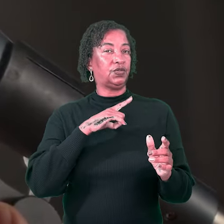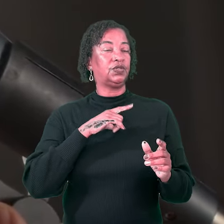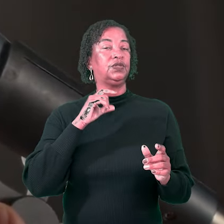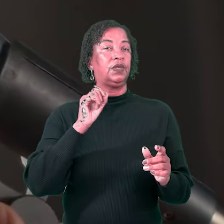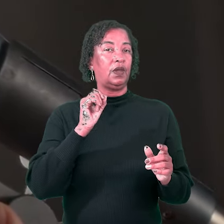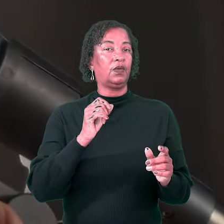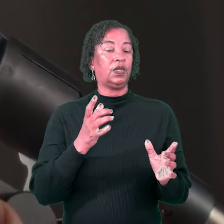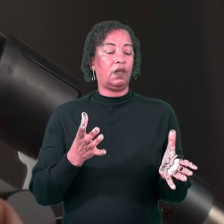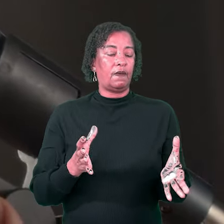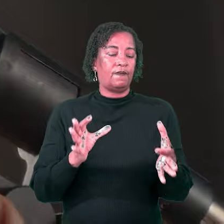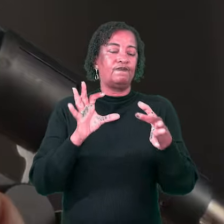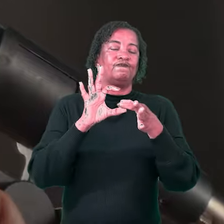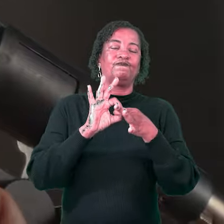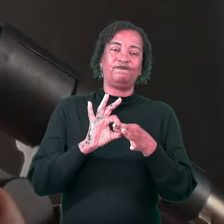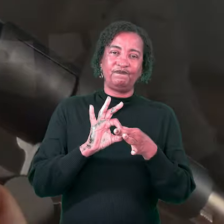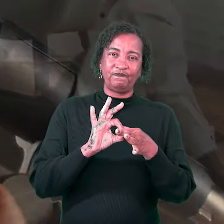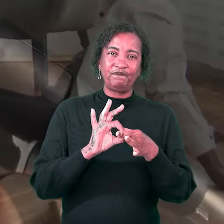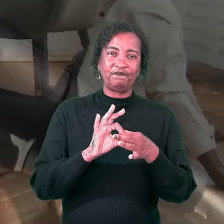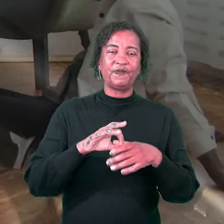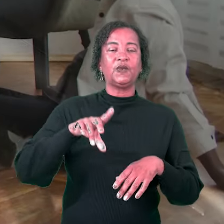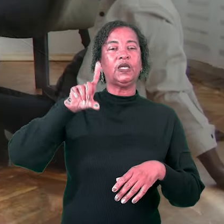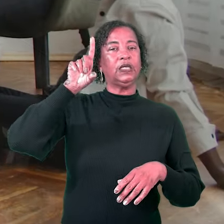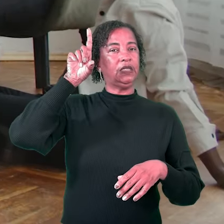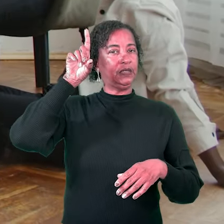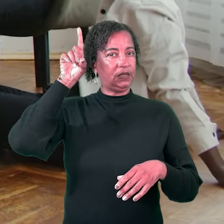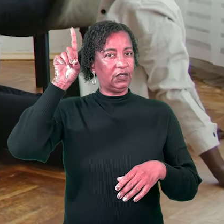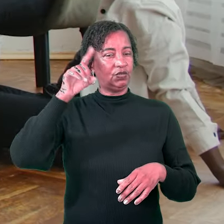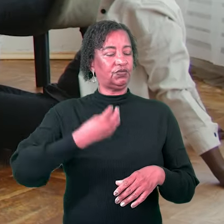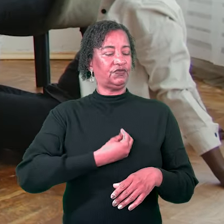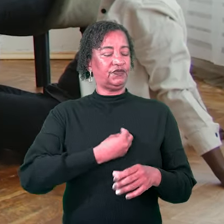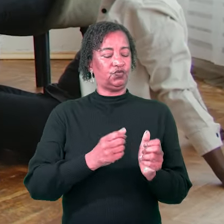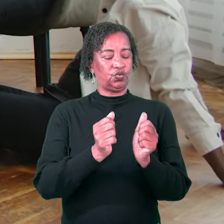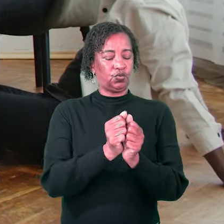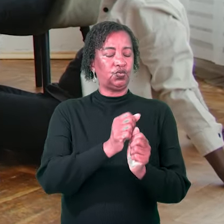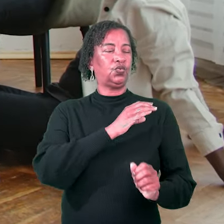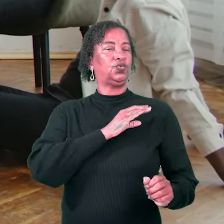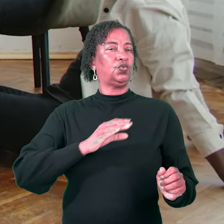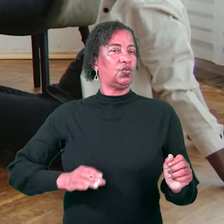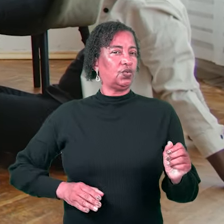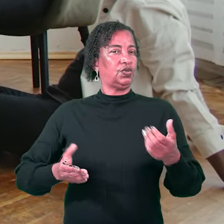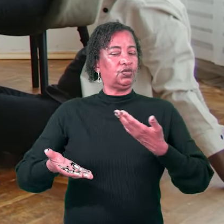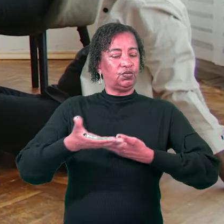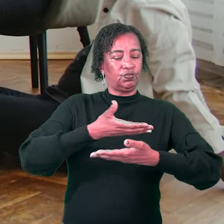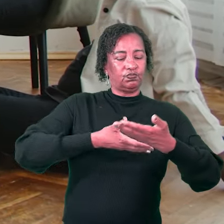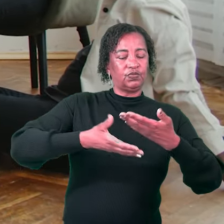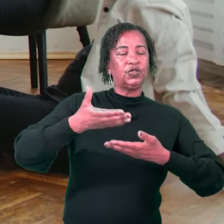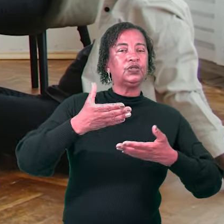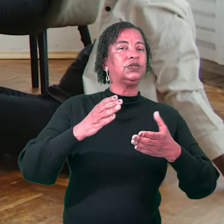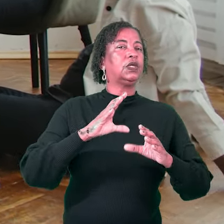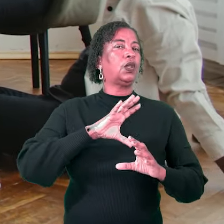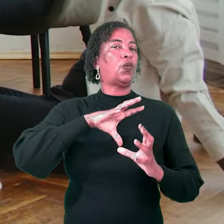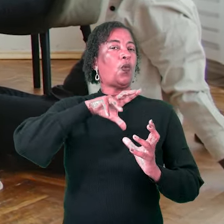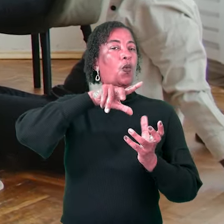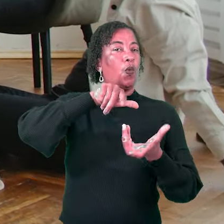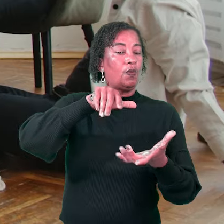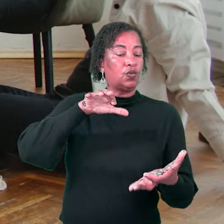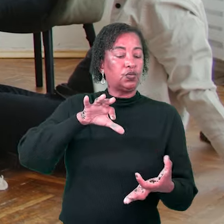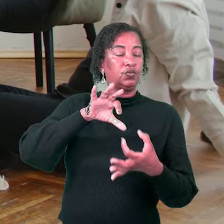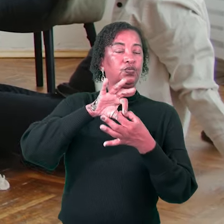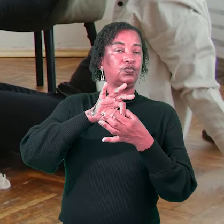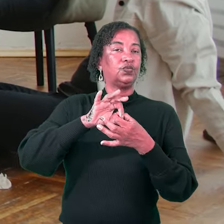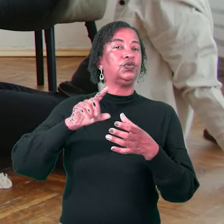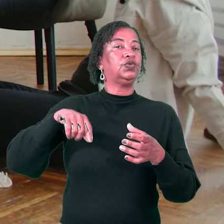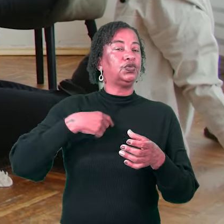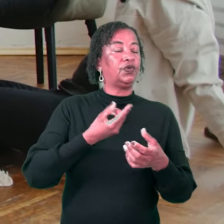ministério de reconciliação. Deus estava em Cristo reconciliando consigo o mundo. Somos comissionados por